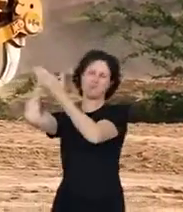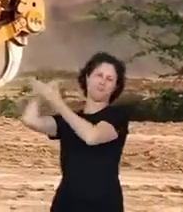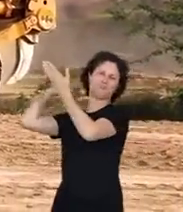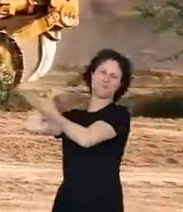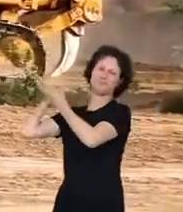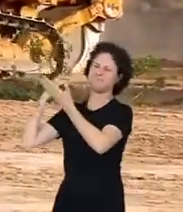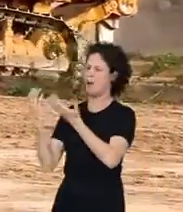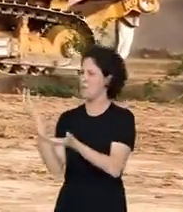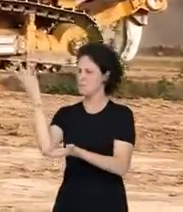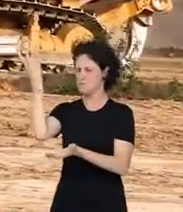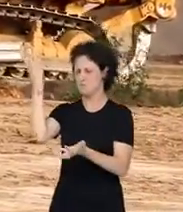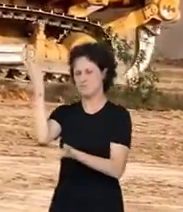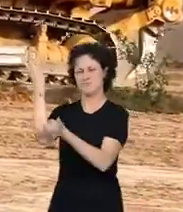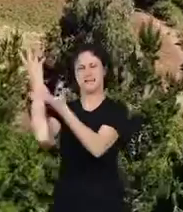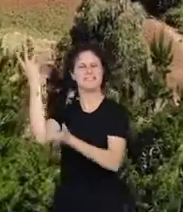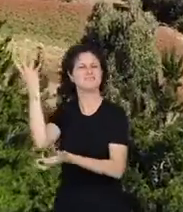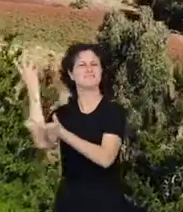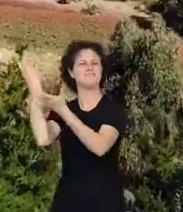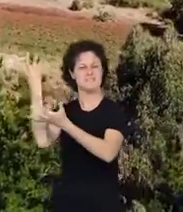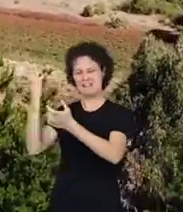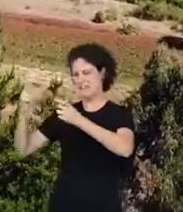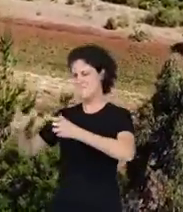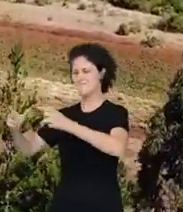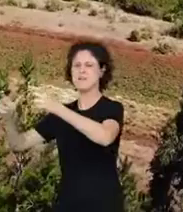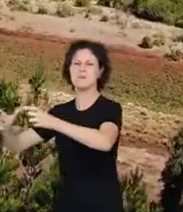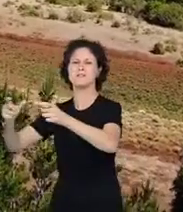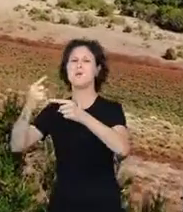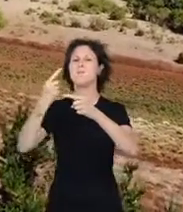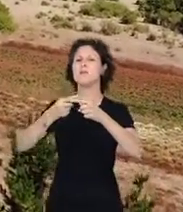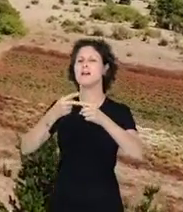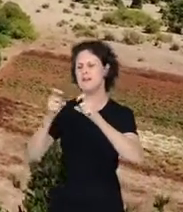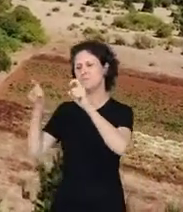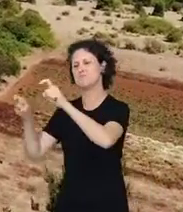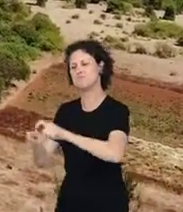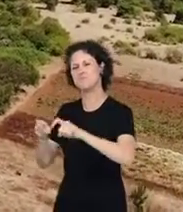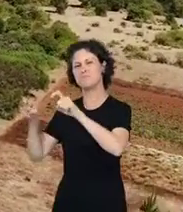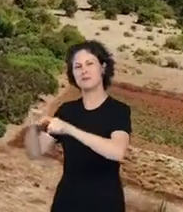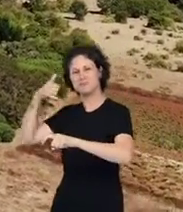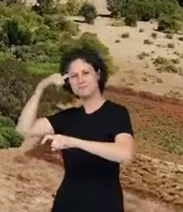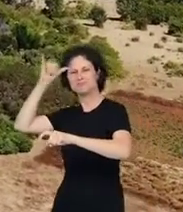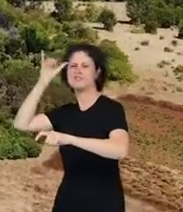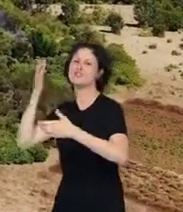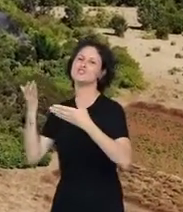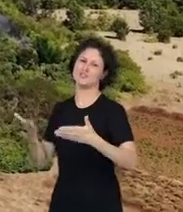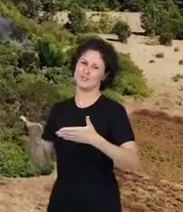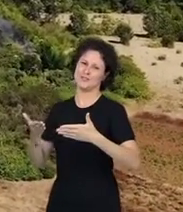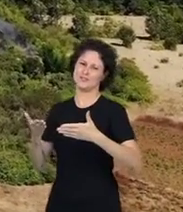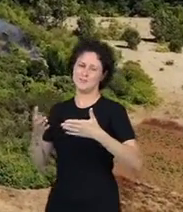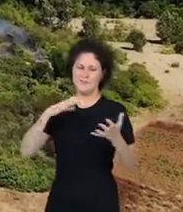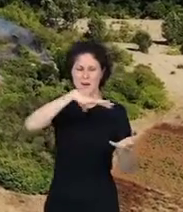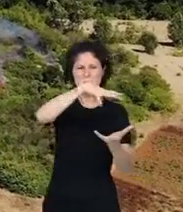vegetação nativa precisa ser desmatada e podem ocorrer queimadas para liberar espaço para as pastagens e lavouras.